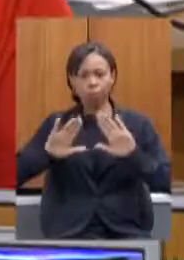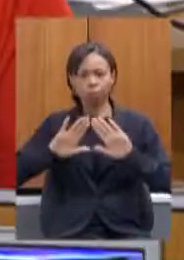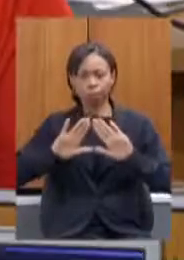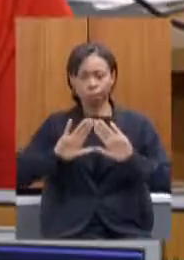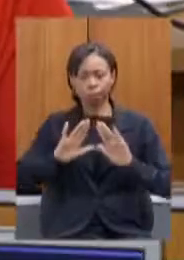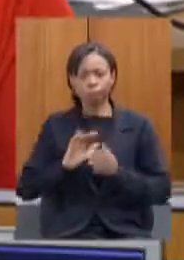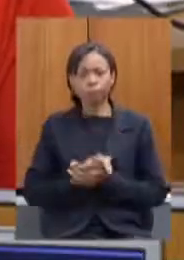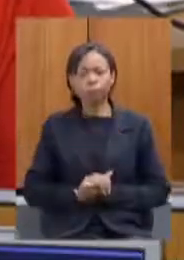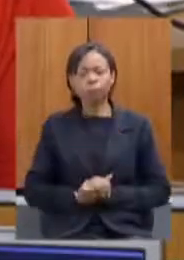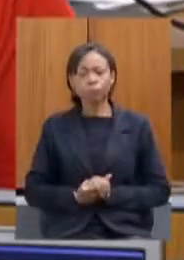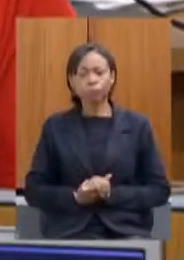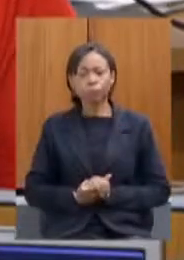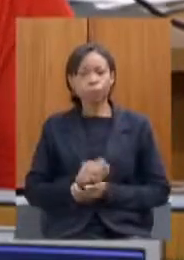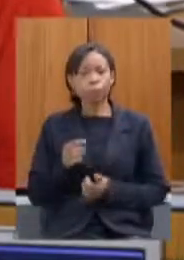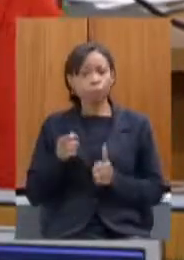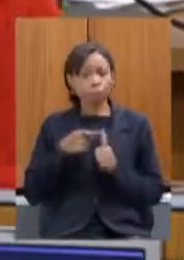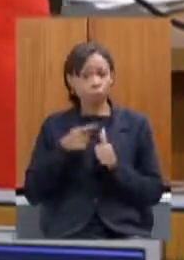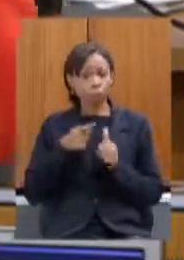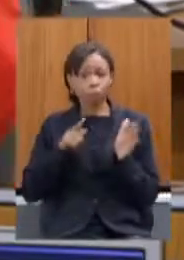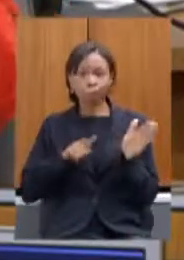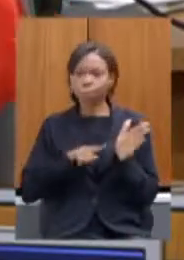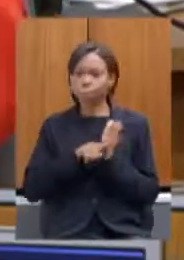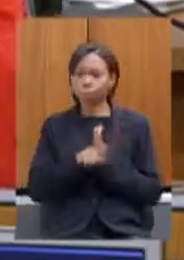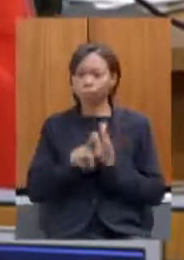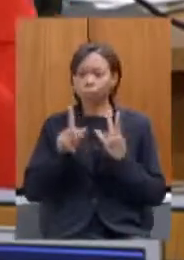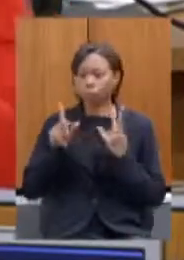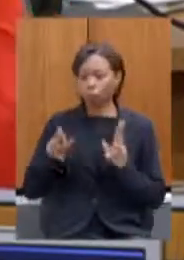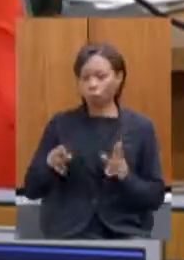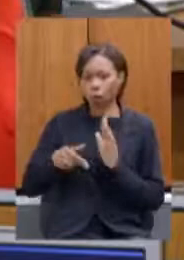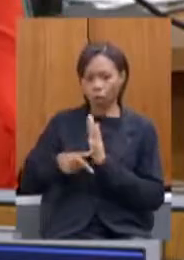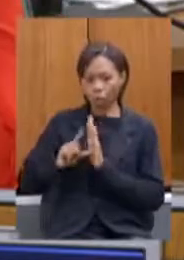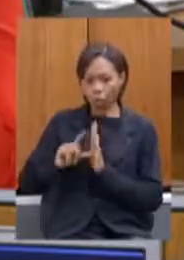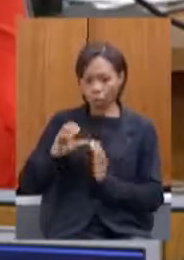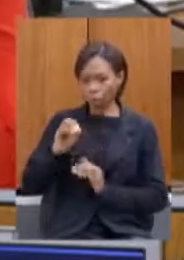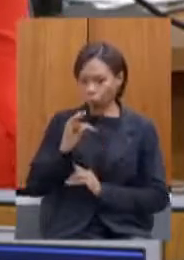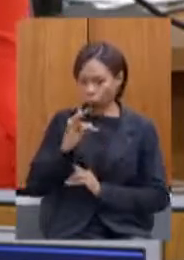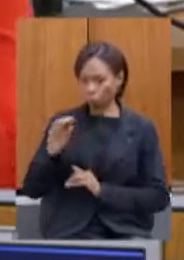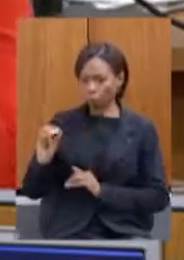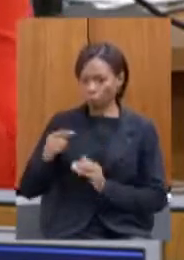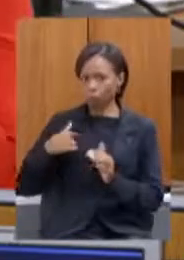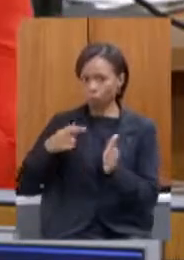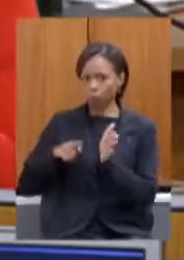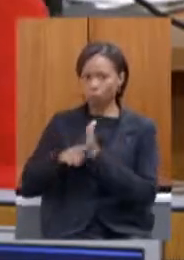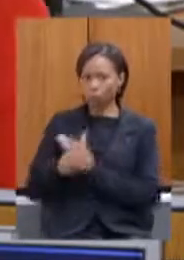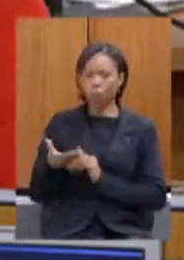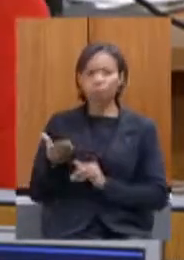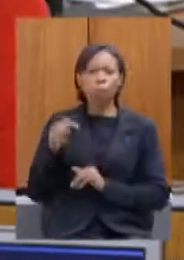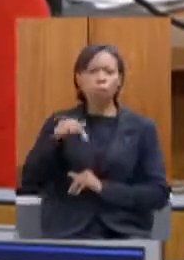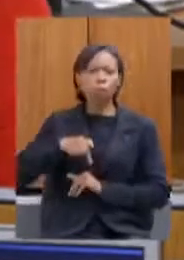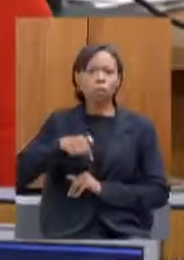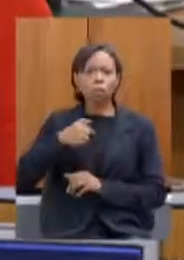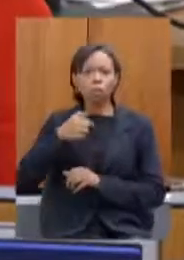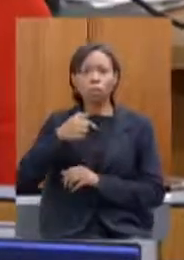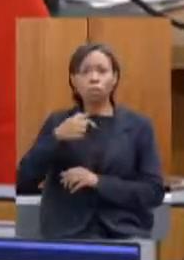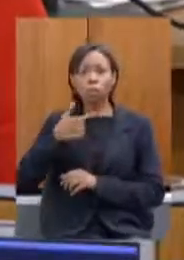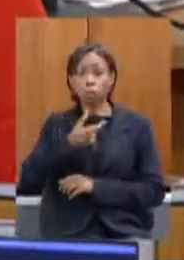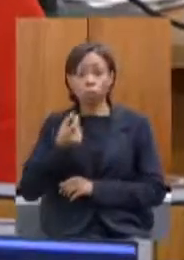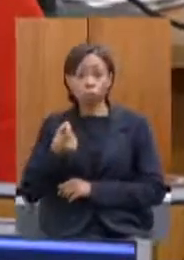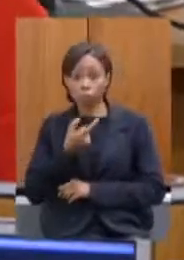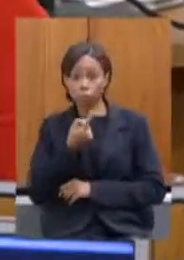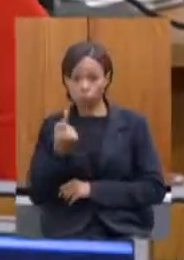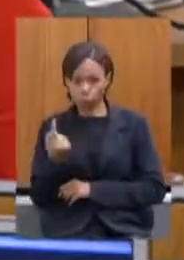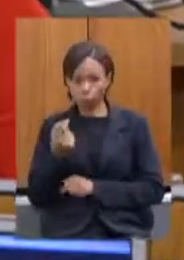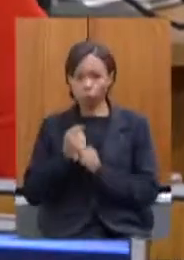secretária secretária a primeira pergunta a mesma que eu fiz para o secretário Otto Levy 2021 o governo apresentou